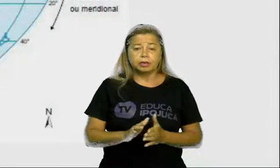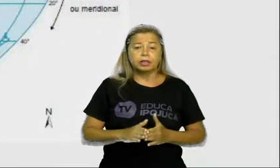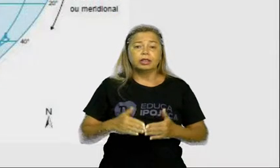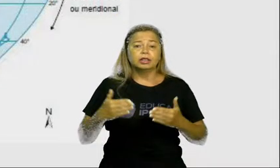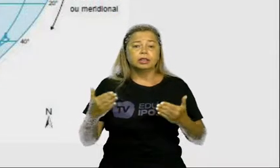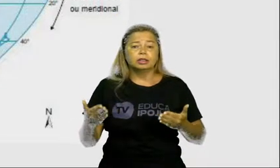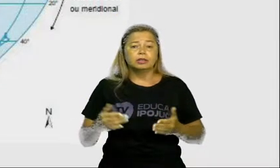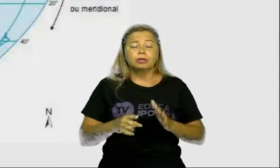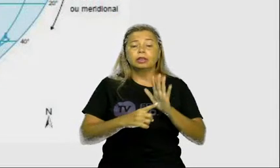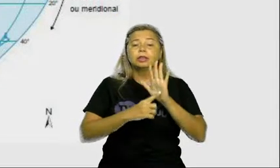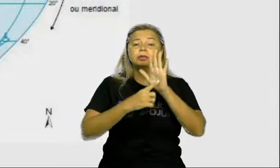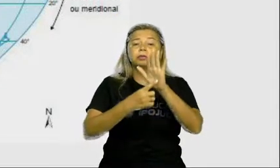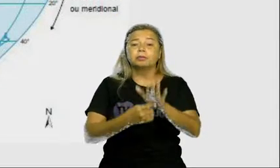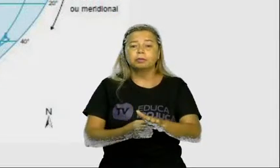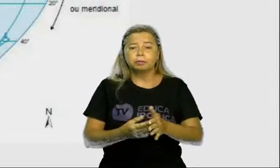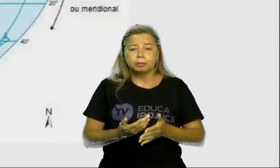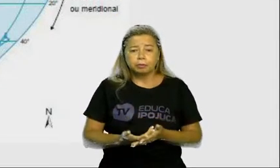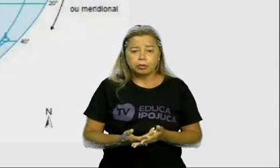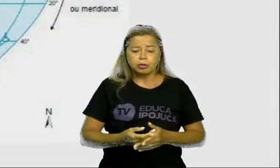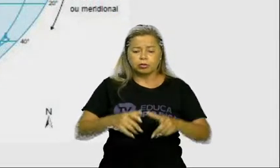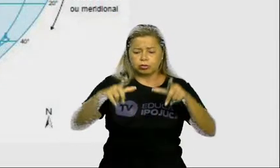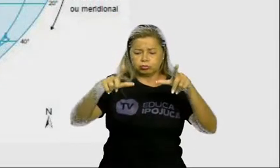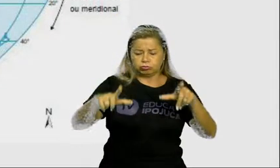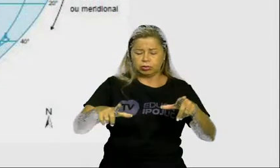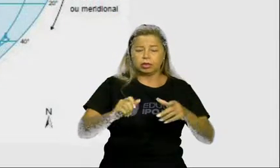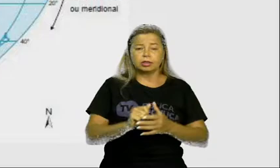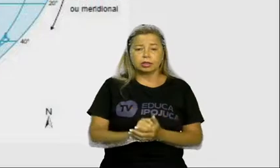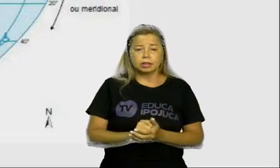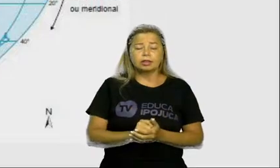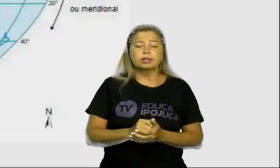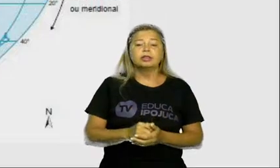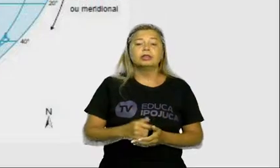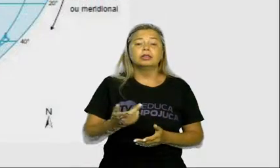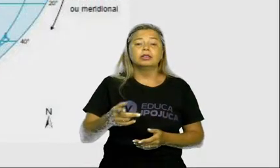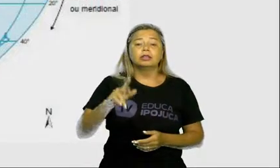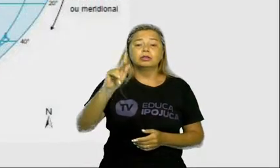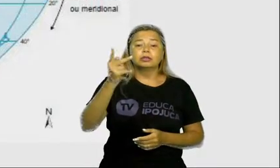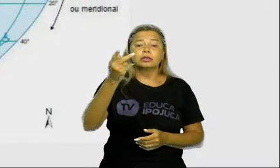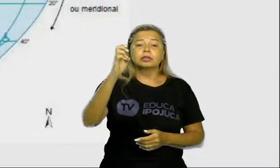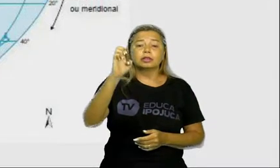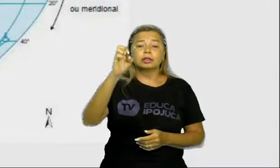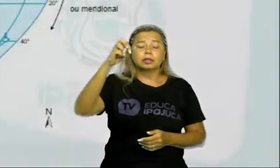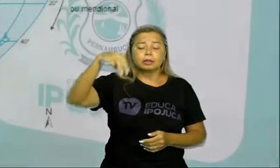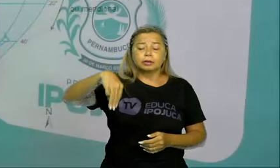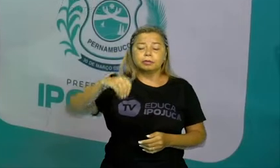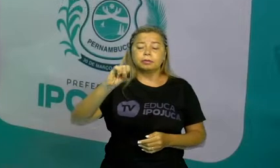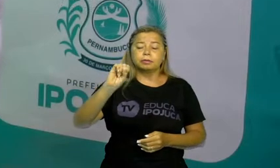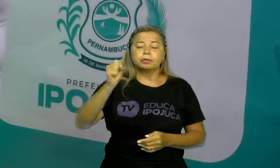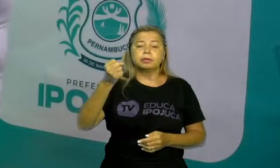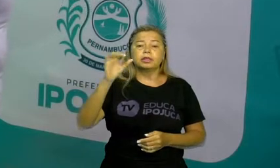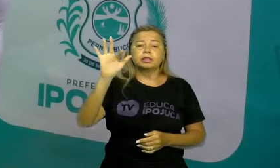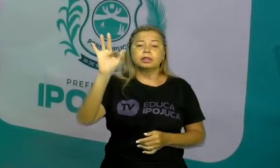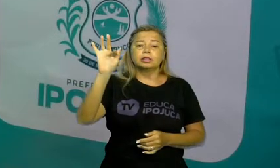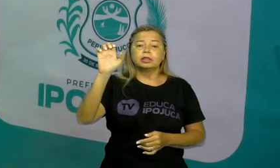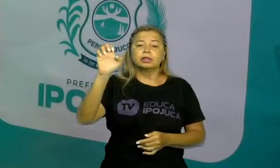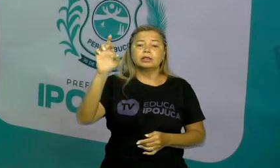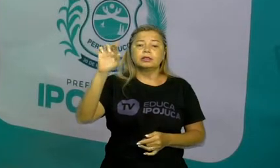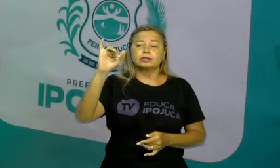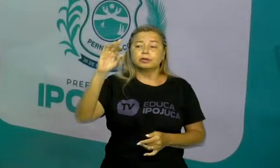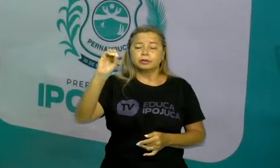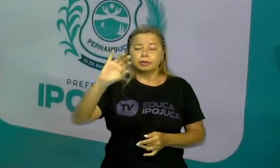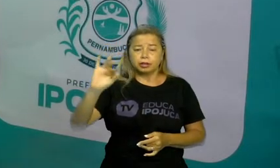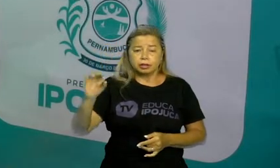localizado o mapa com relação aos hemisférios do planeta Terra. Vamos ver. Temos aqui